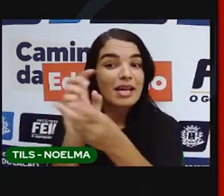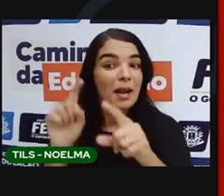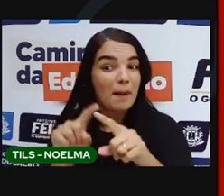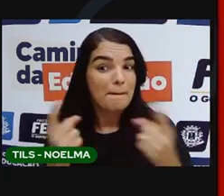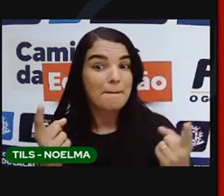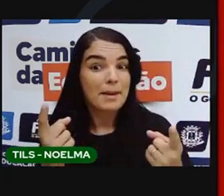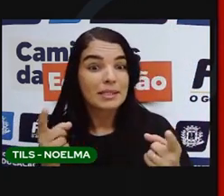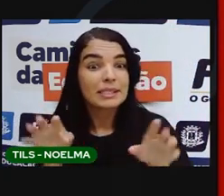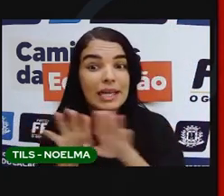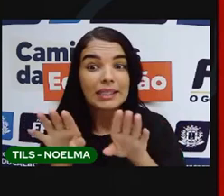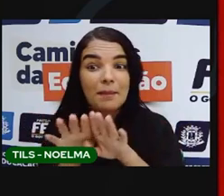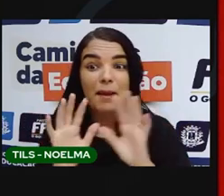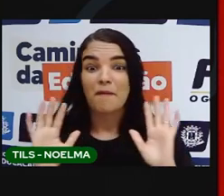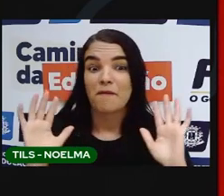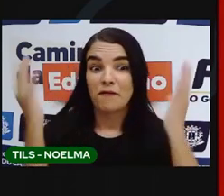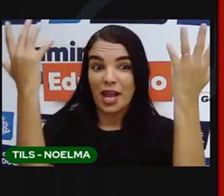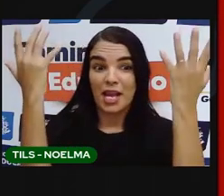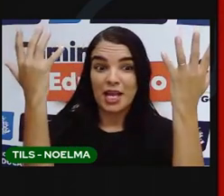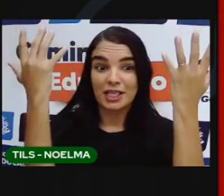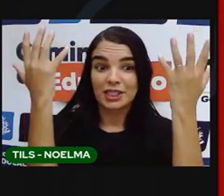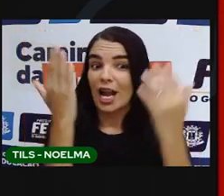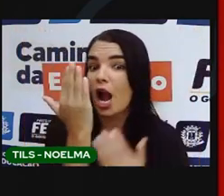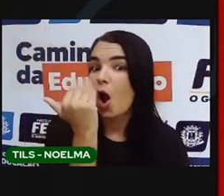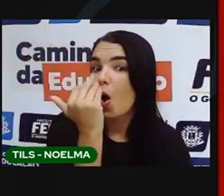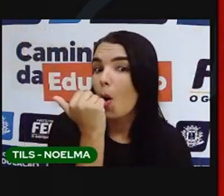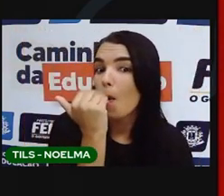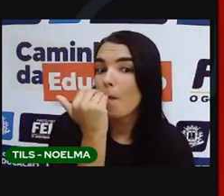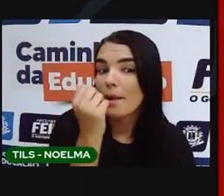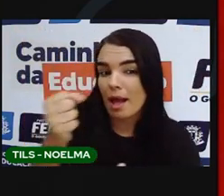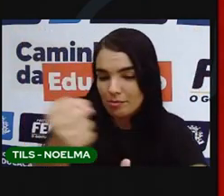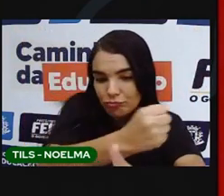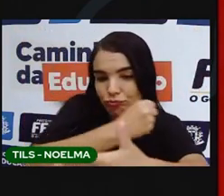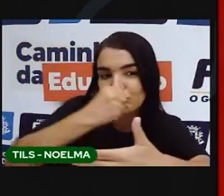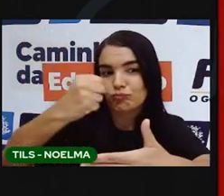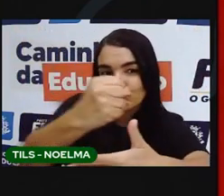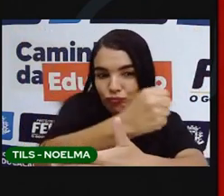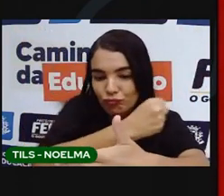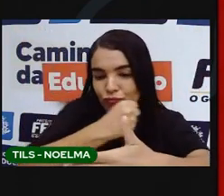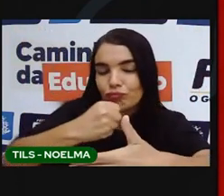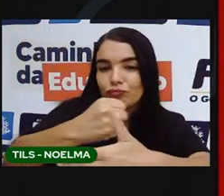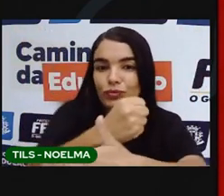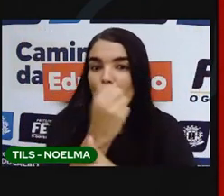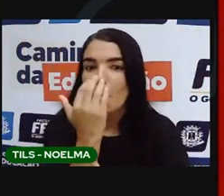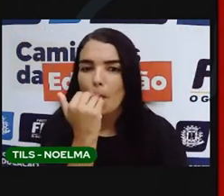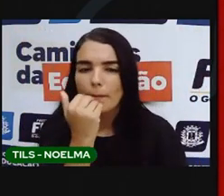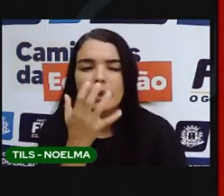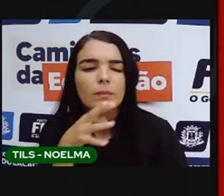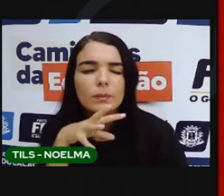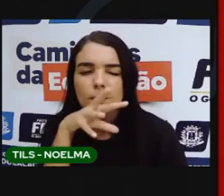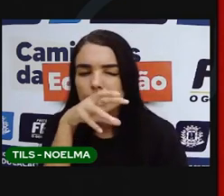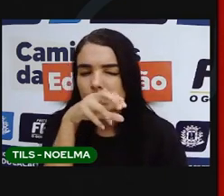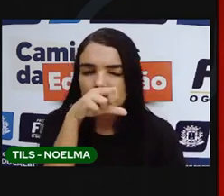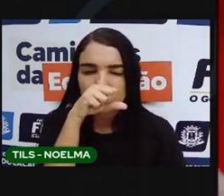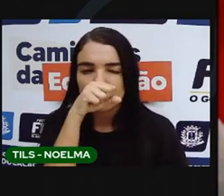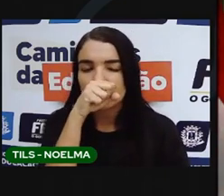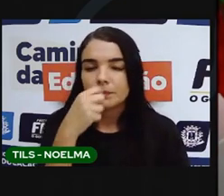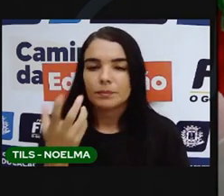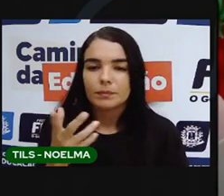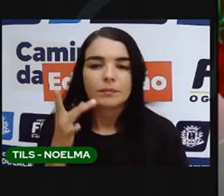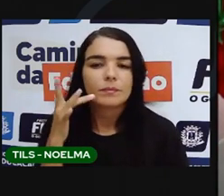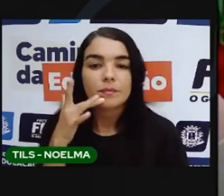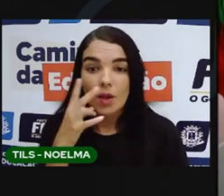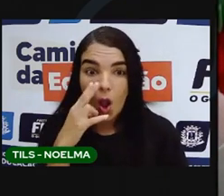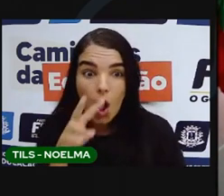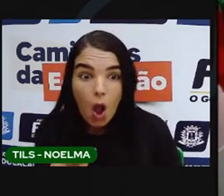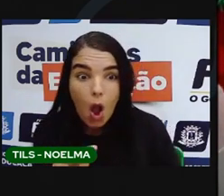estão fazendo alguma comida que tem ali no meio, bem uma panela numa fogueirinha. Panela? que a gente não tá bom, né? É, ali no meio. Essa aqui?